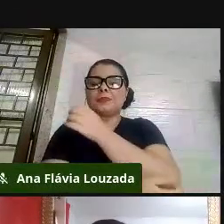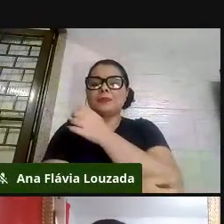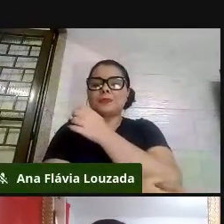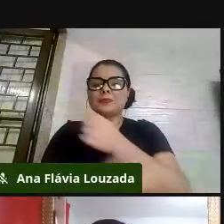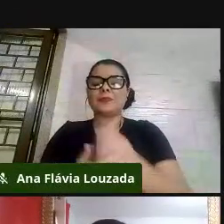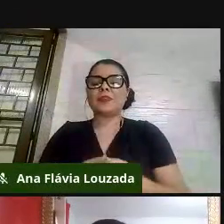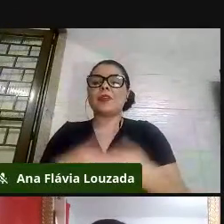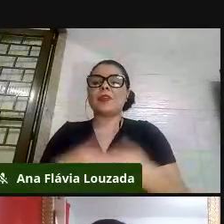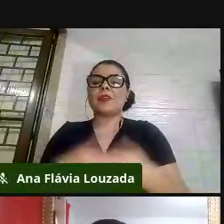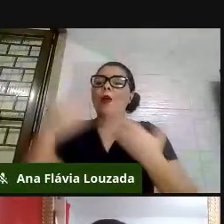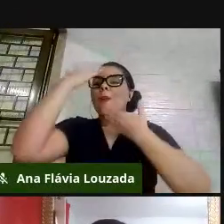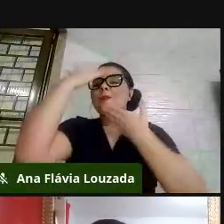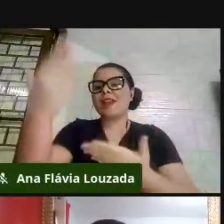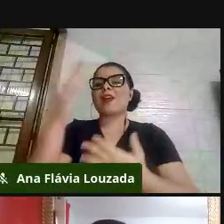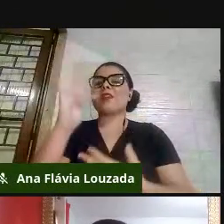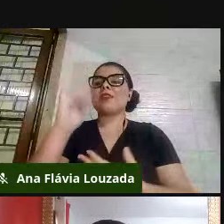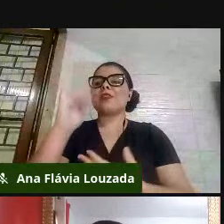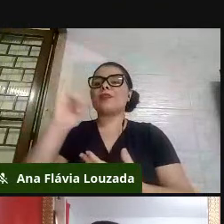Bom, obrigado, Felipe.